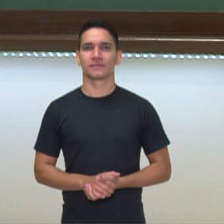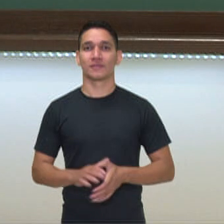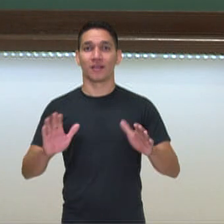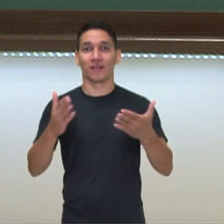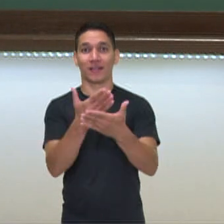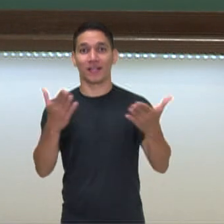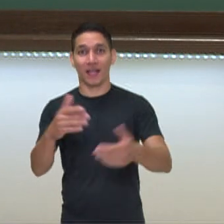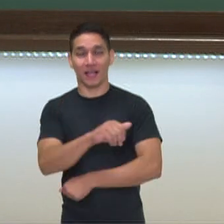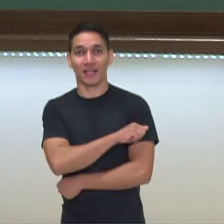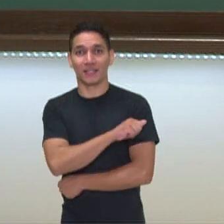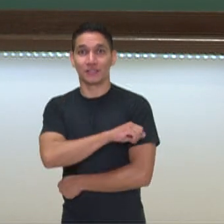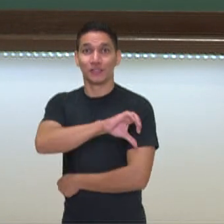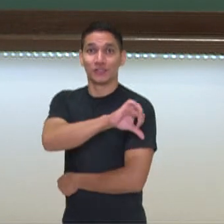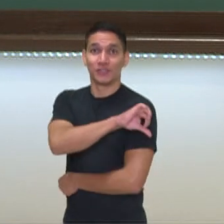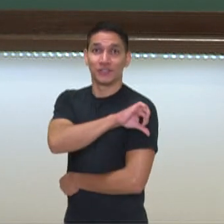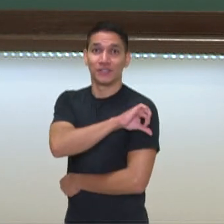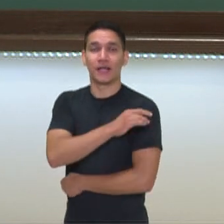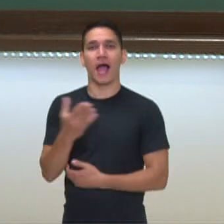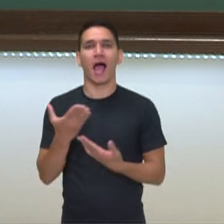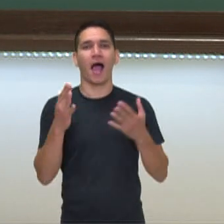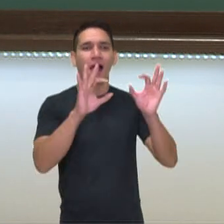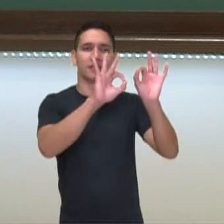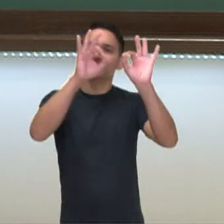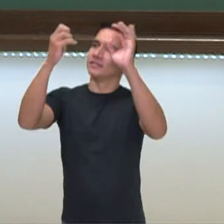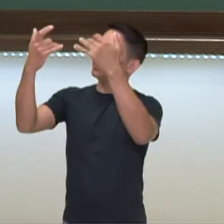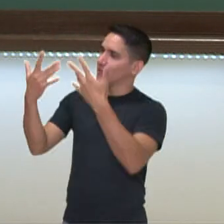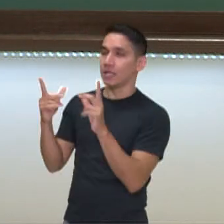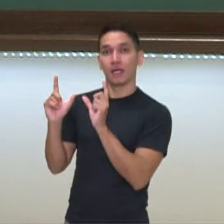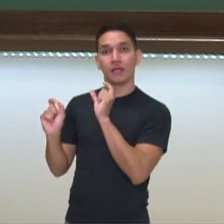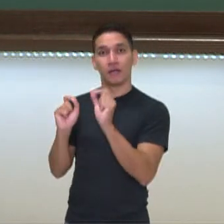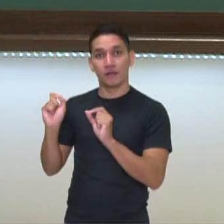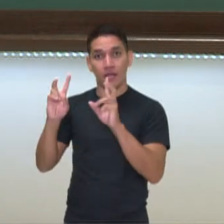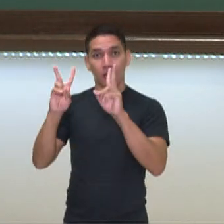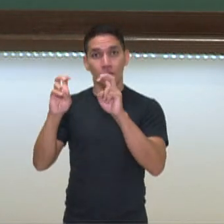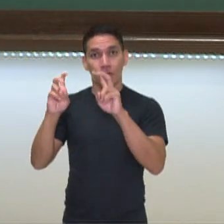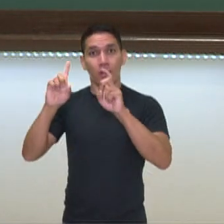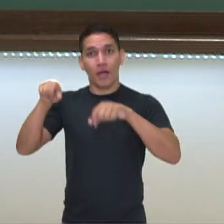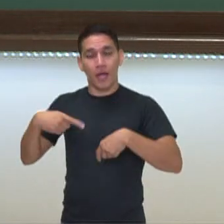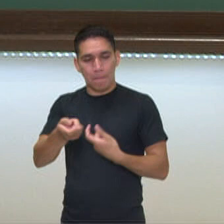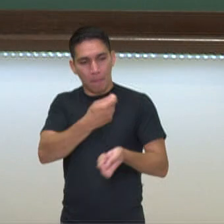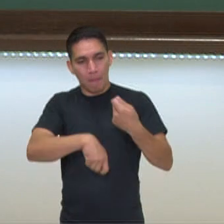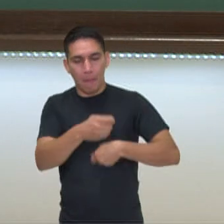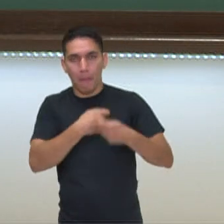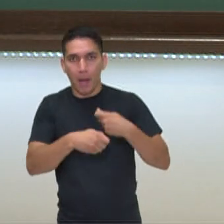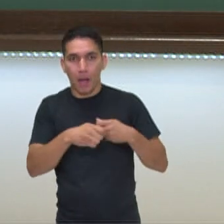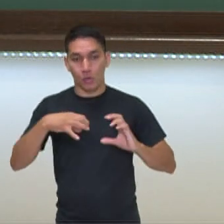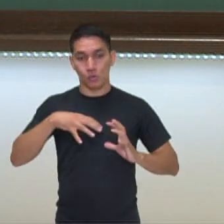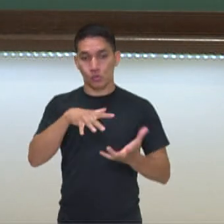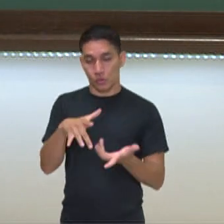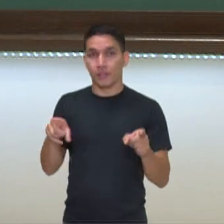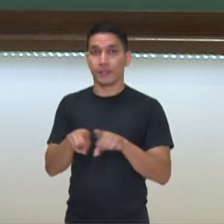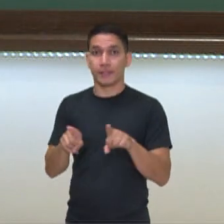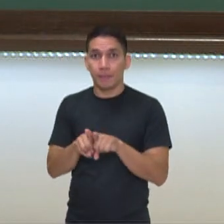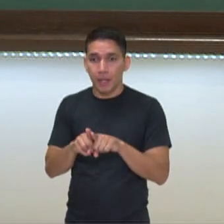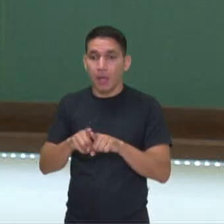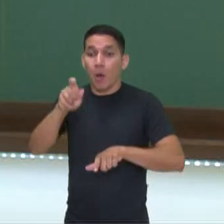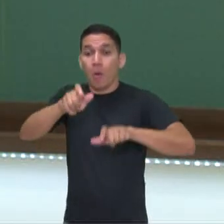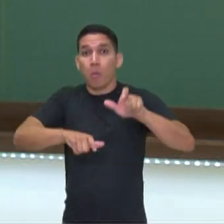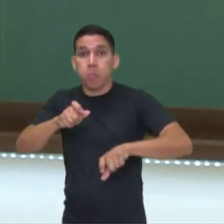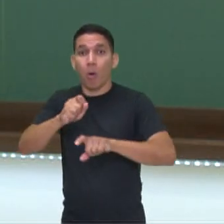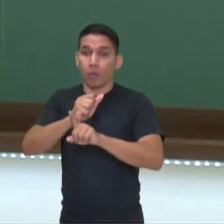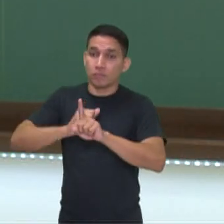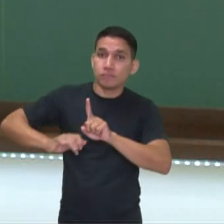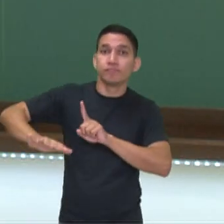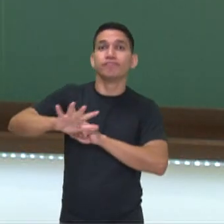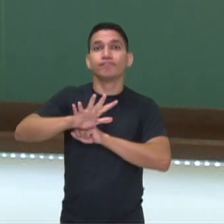Olá, estudantes do nono ano. Neste vídeo vamos falar sobre a economia global e a população urbana. Para isso, é